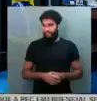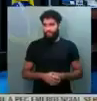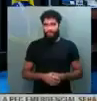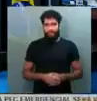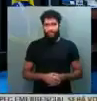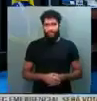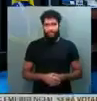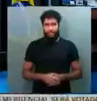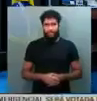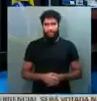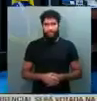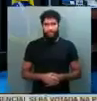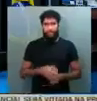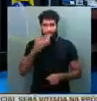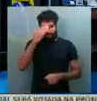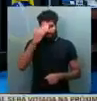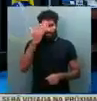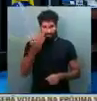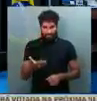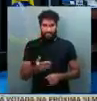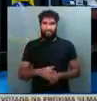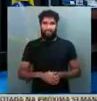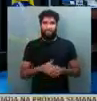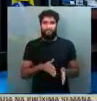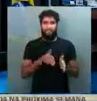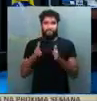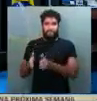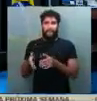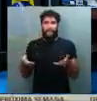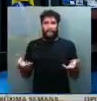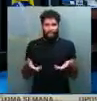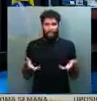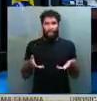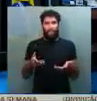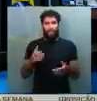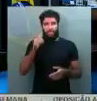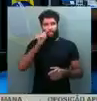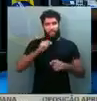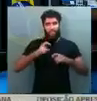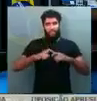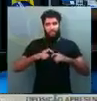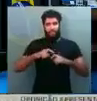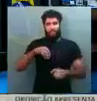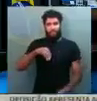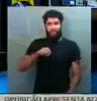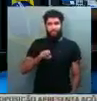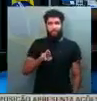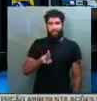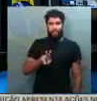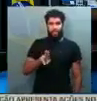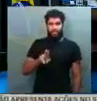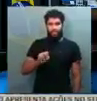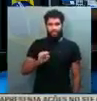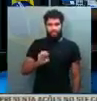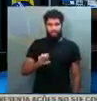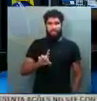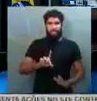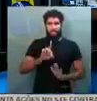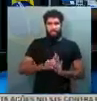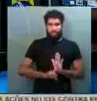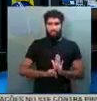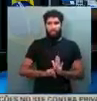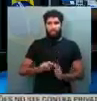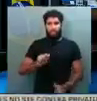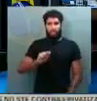Agradeço a vossa senhoria. Passo a palavra à senhora Meiruzi Souza Freitas, diretora da agência